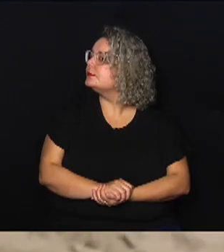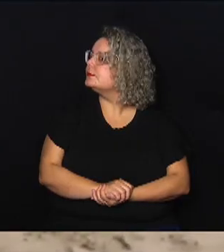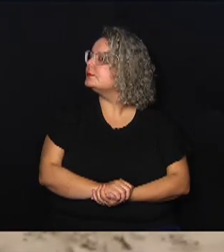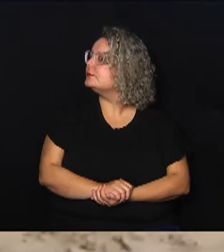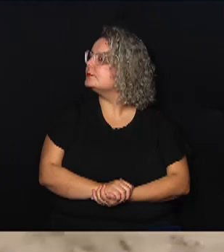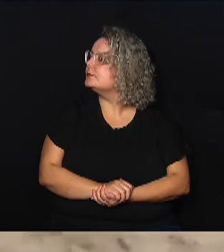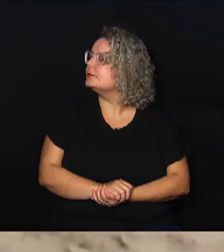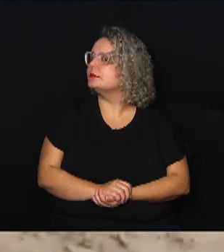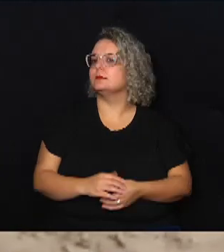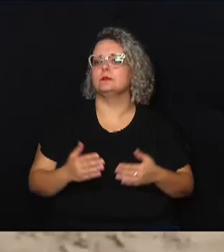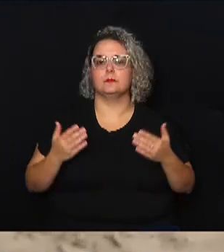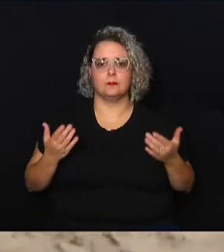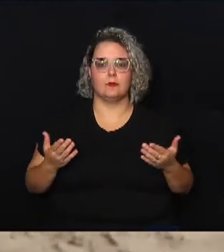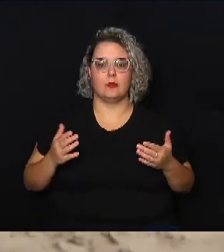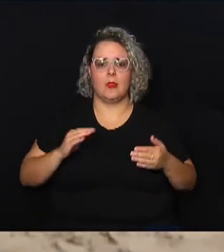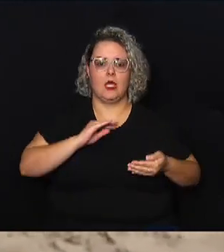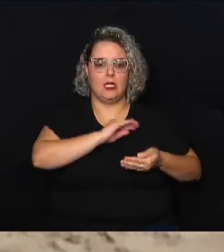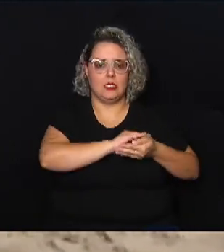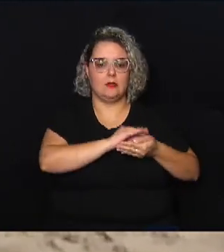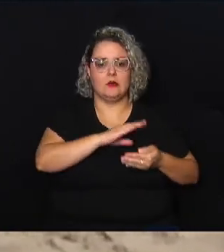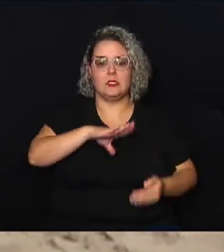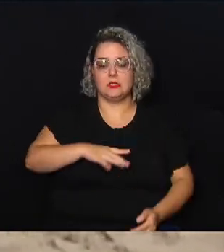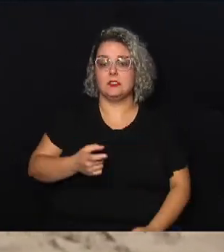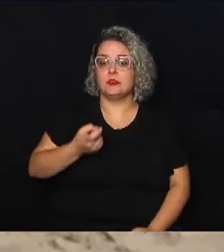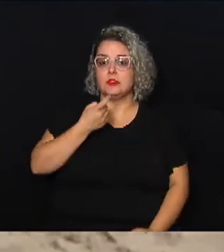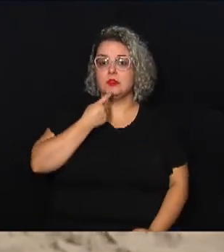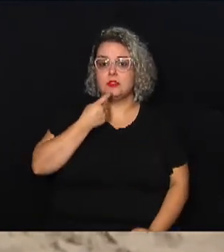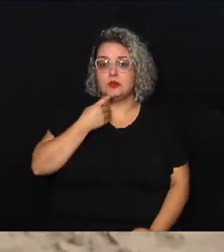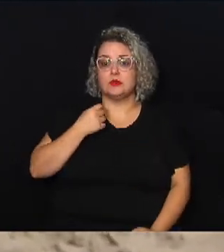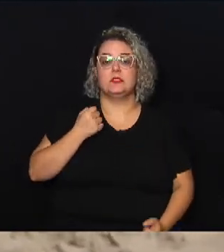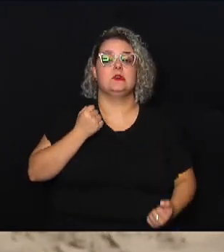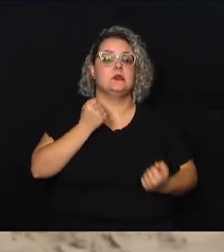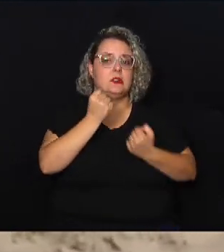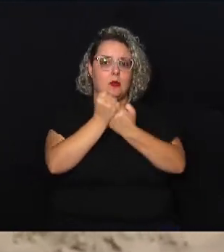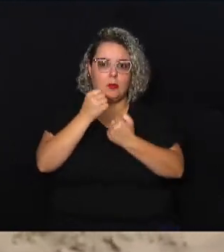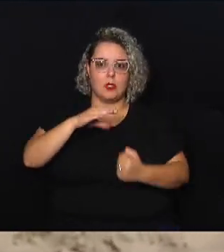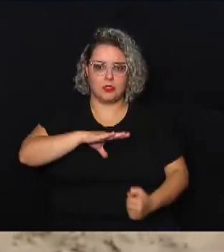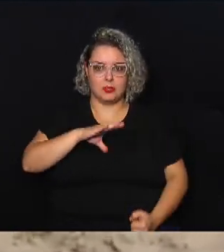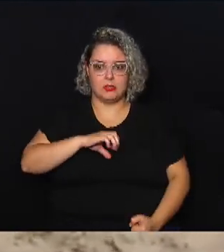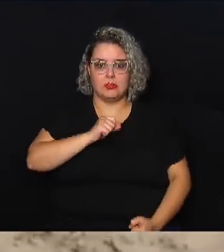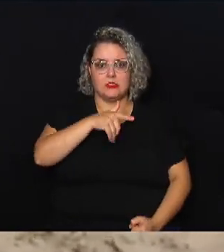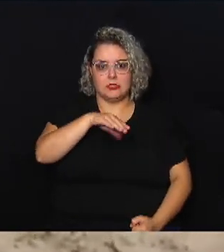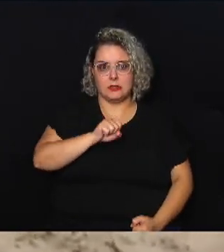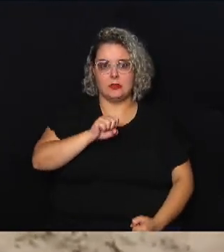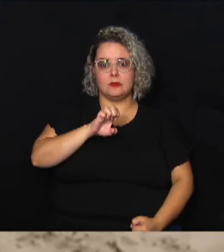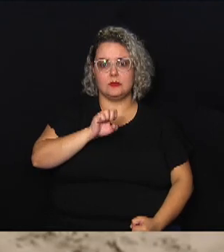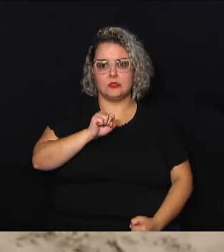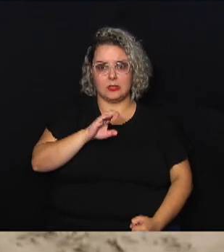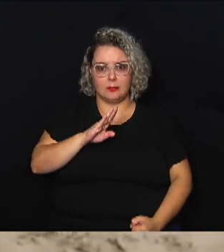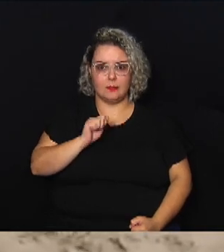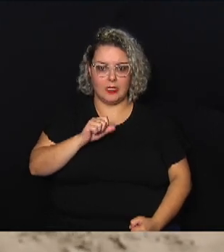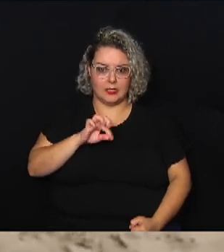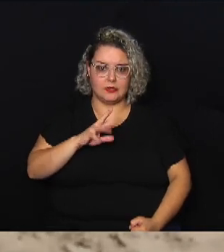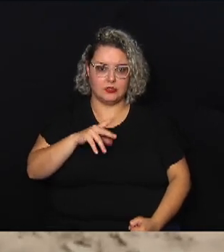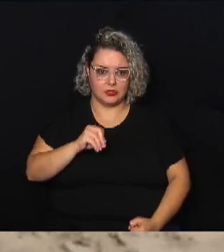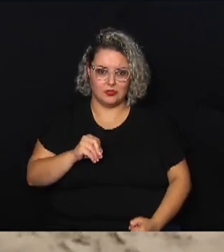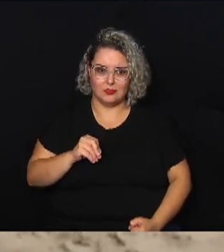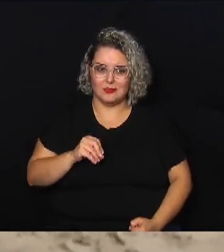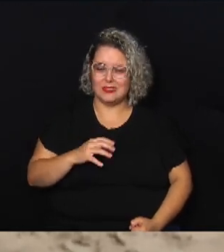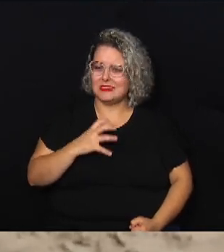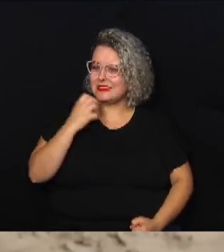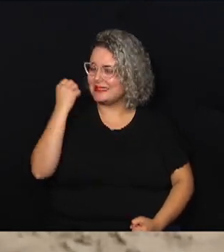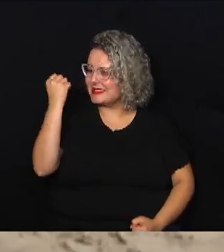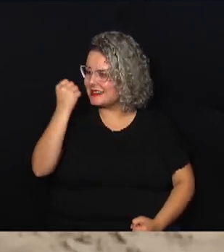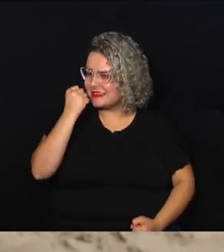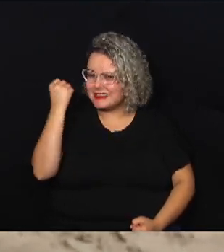A Defesa Civil de Campinas está apoiando a cidade de São Sebastião nesse grave desastre que aconteceu nessa